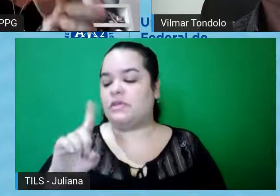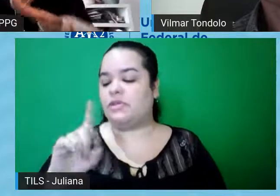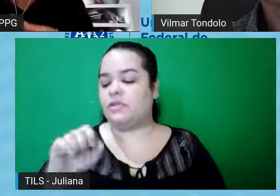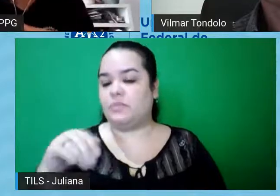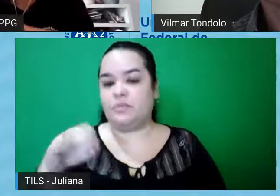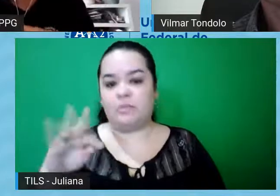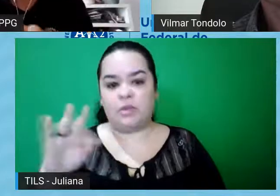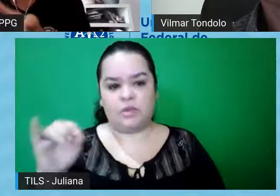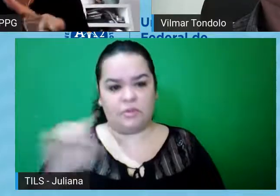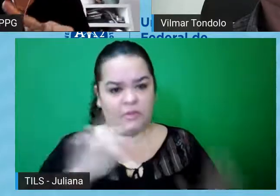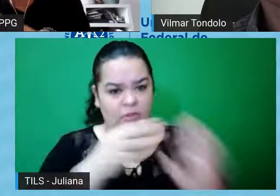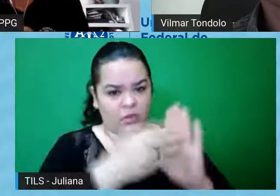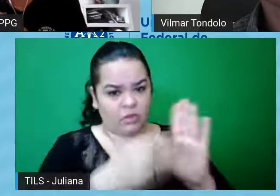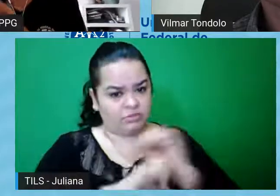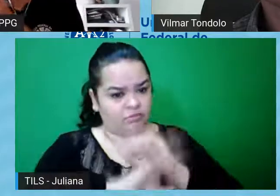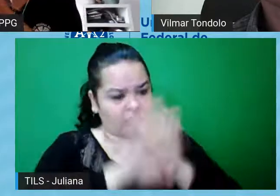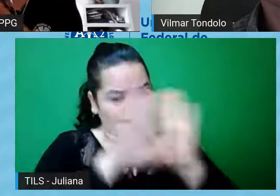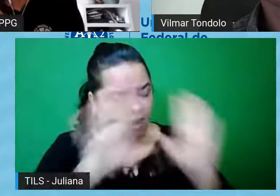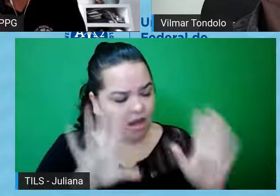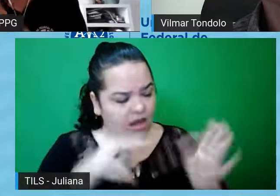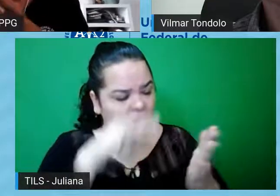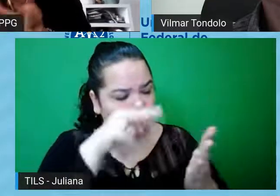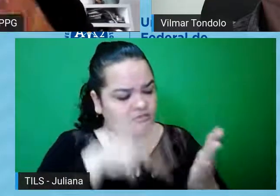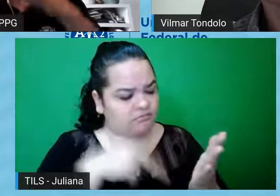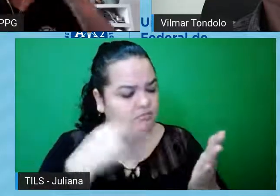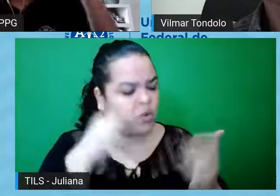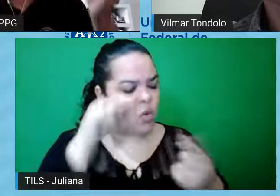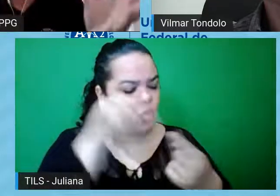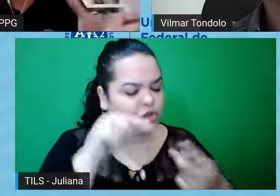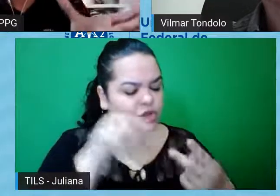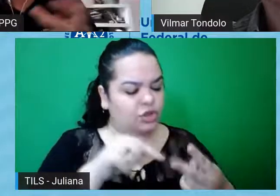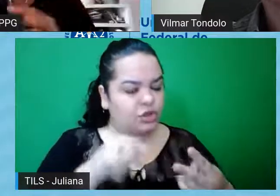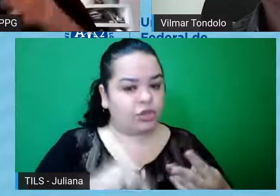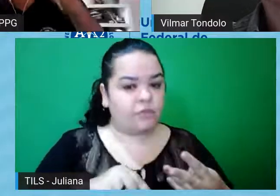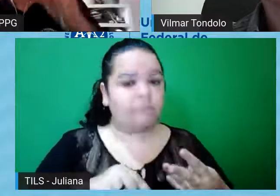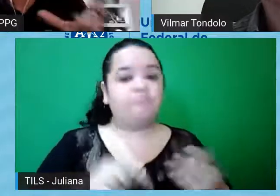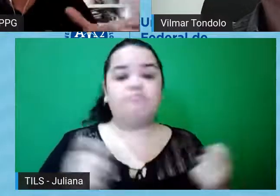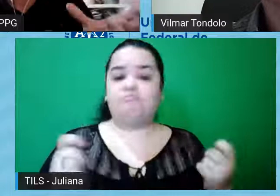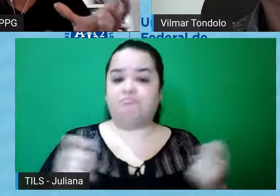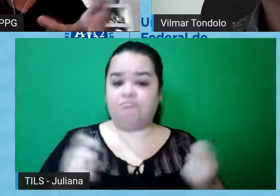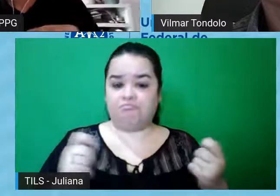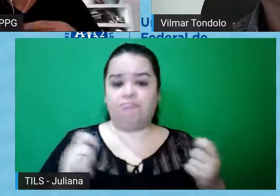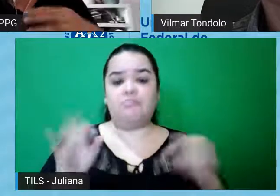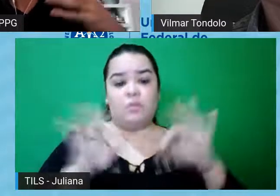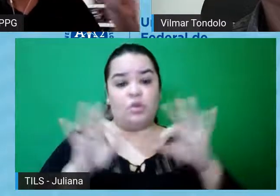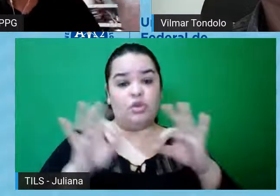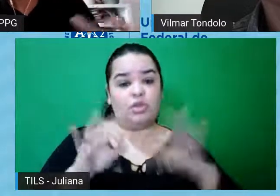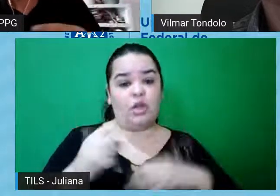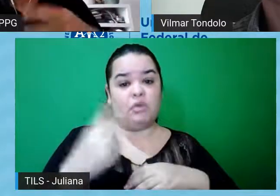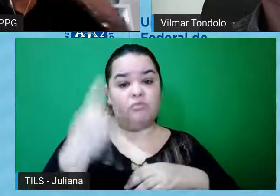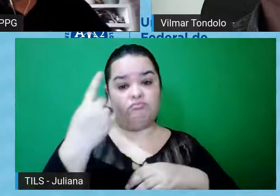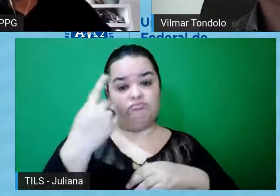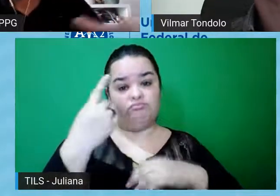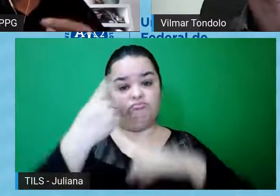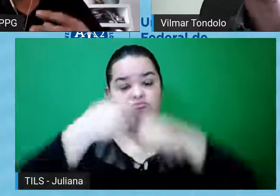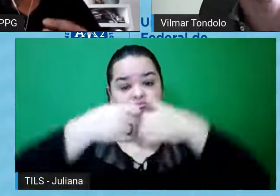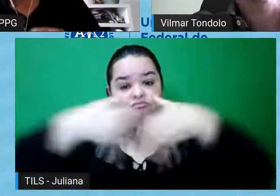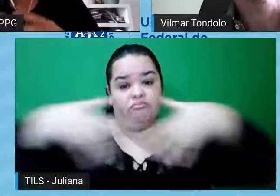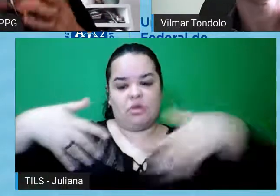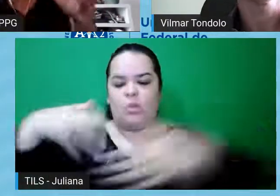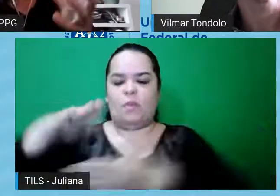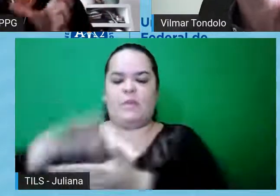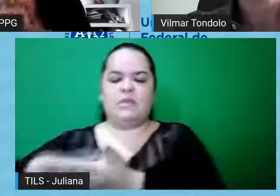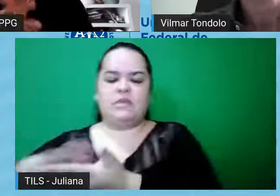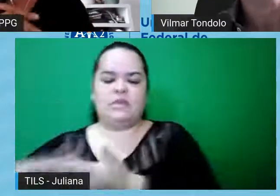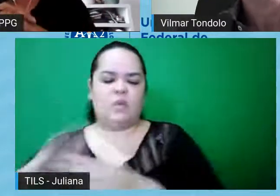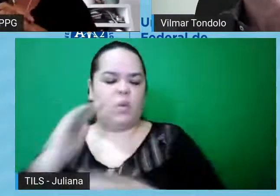metodologia está ali descrita, né, os objetivos estão ali, é um projeto mais amplo que dá vários recortes, daqui a pouco sai uma tese, dissertação,